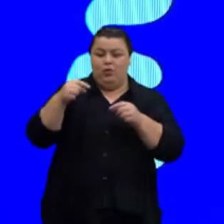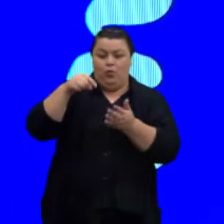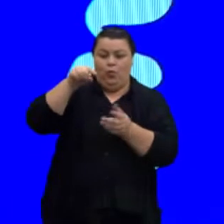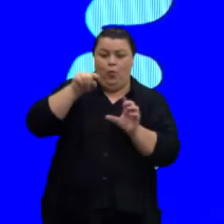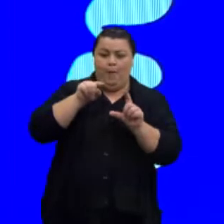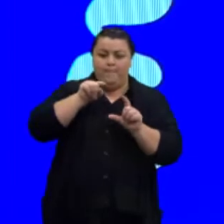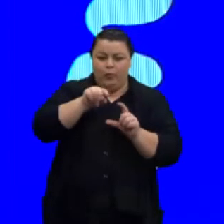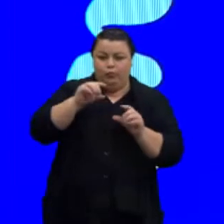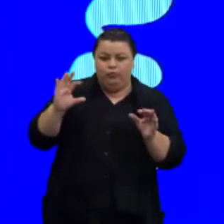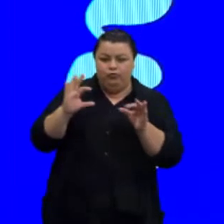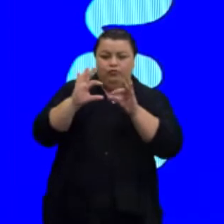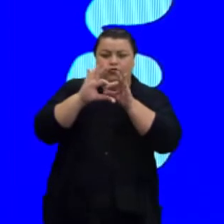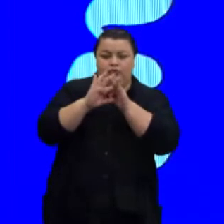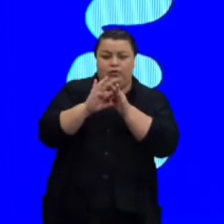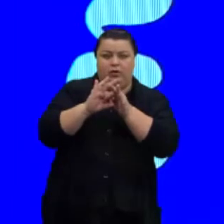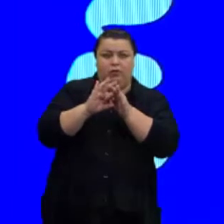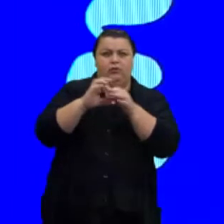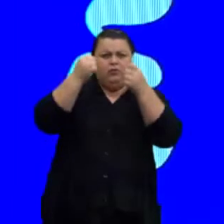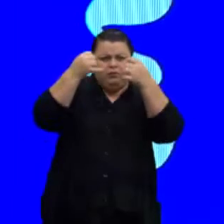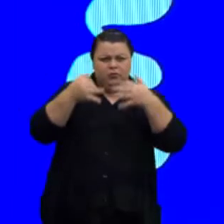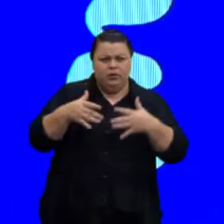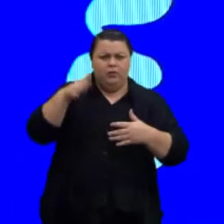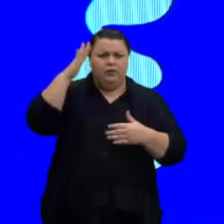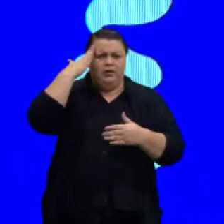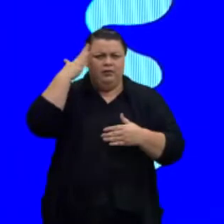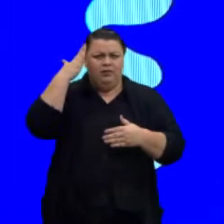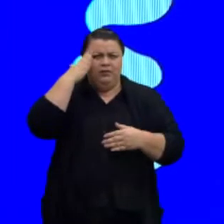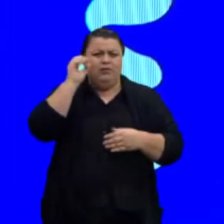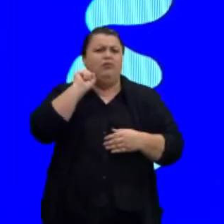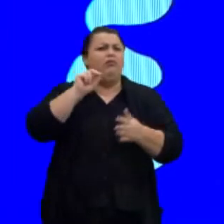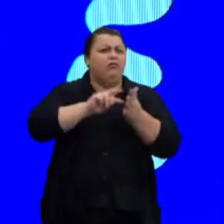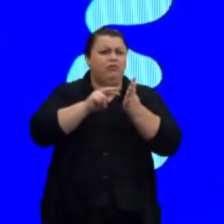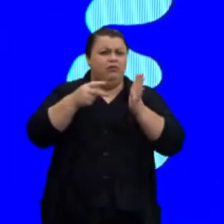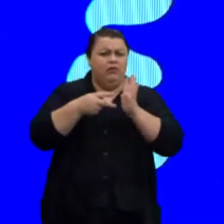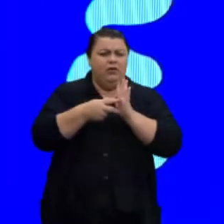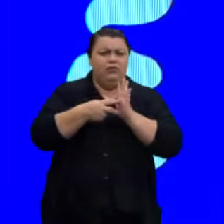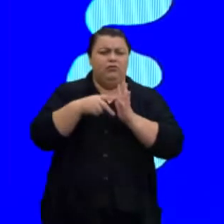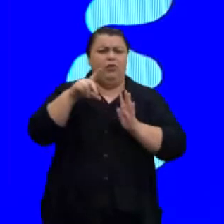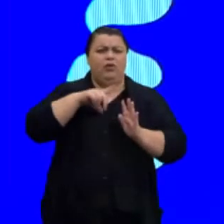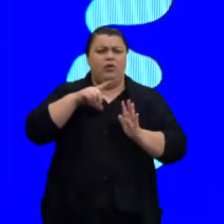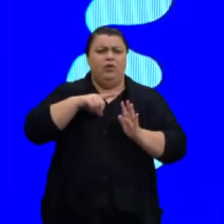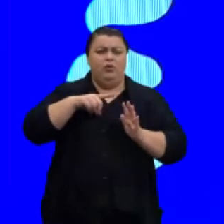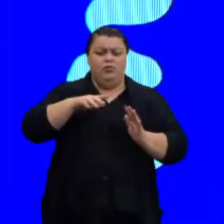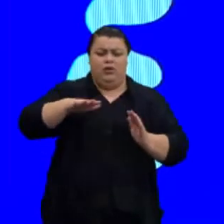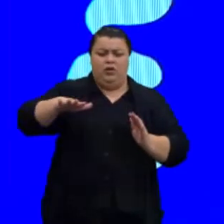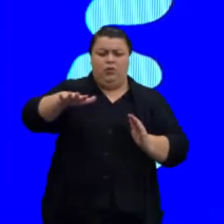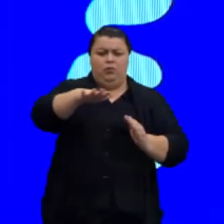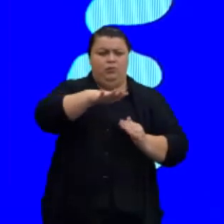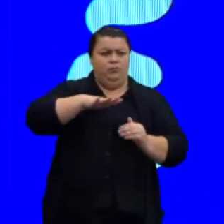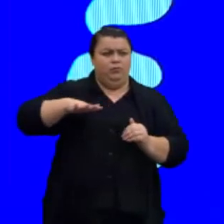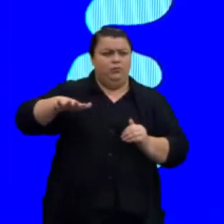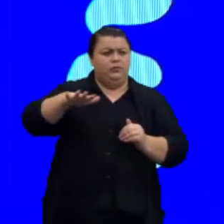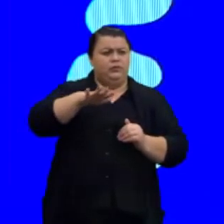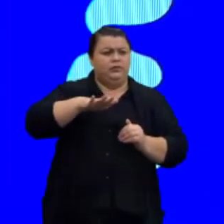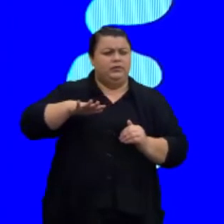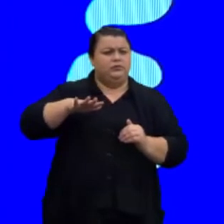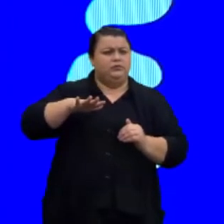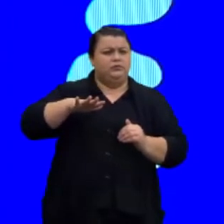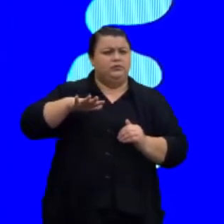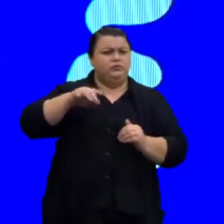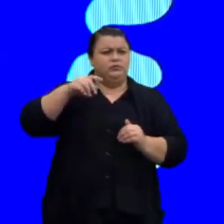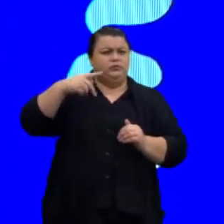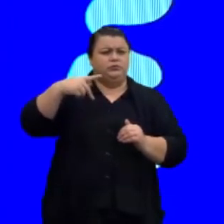vamos traduzir novamente e entender o que significa isso. Eu tenho o plano, então perpendicular